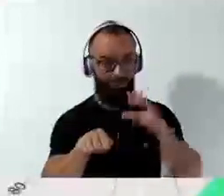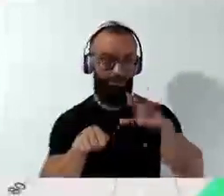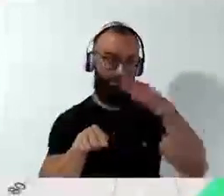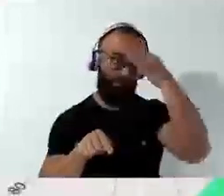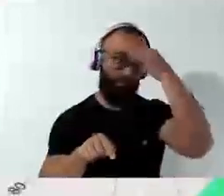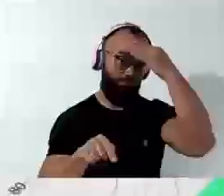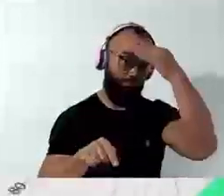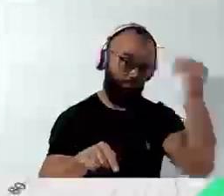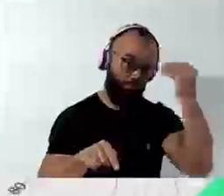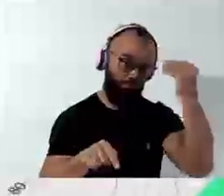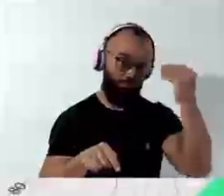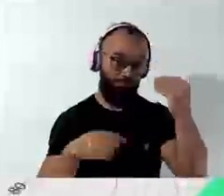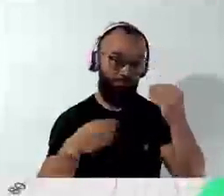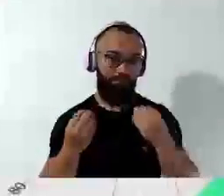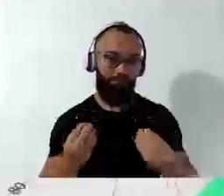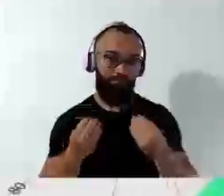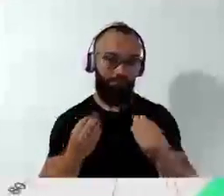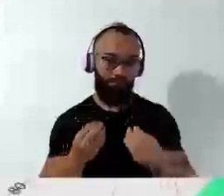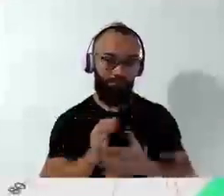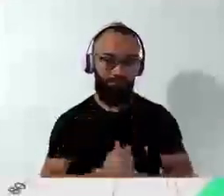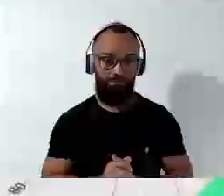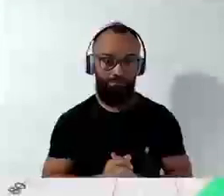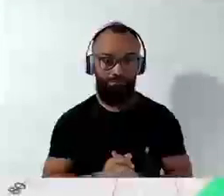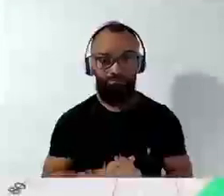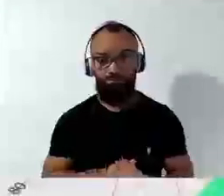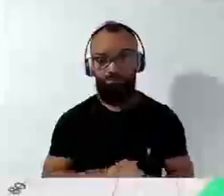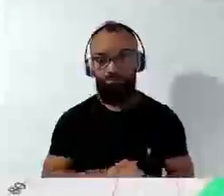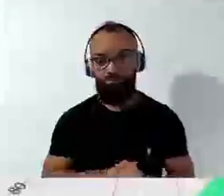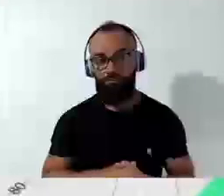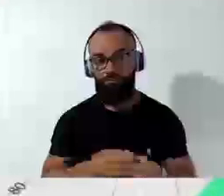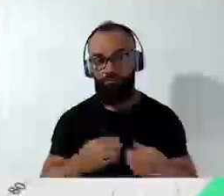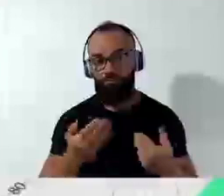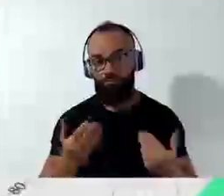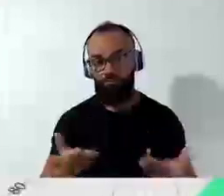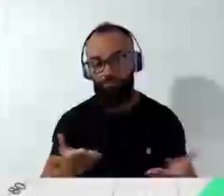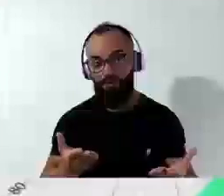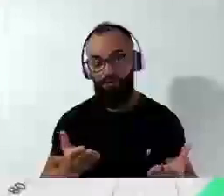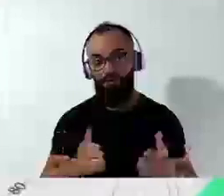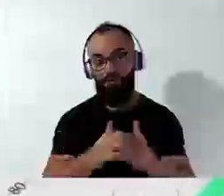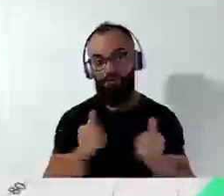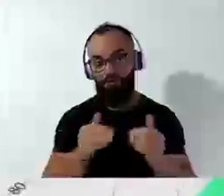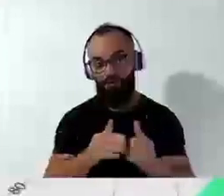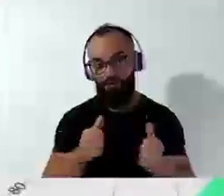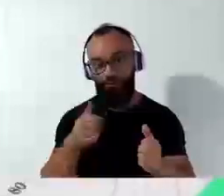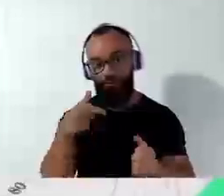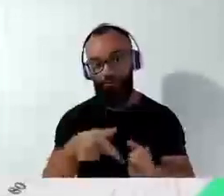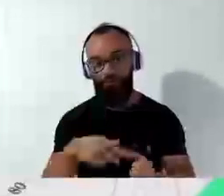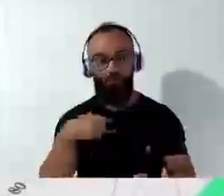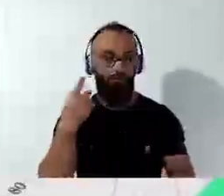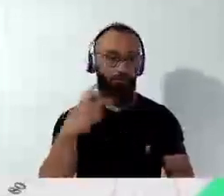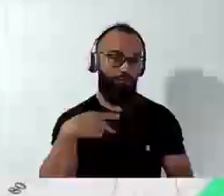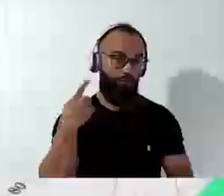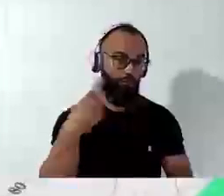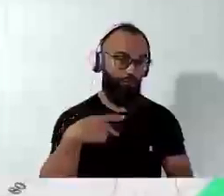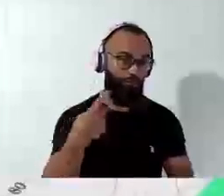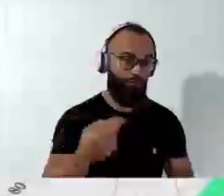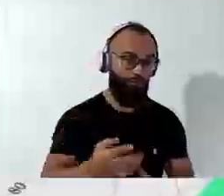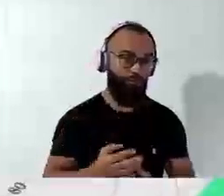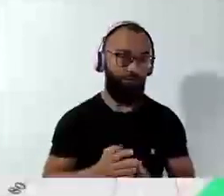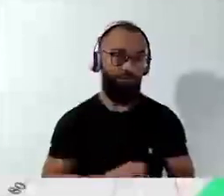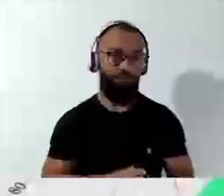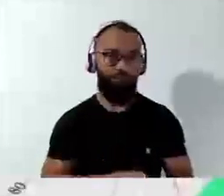linha e já fez uma entrada. Então, fica aqui, presidente, um pedido desse vereador dessa Casa Legislativa, da comunidade de